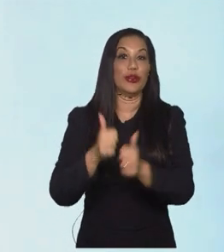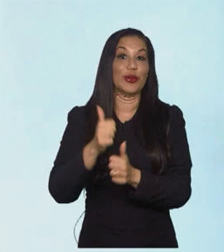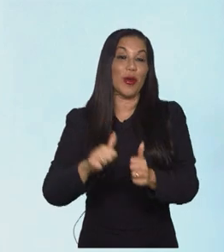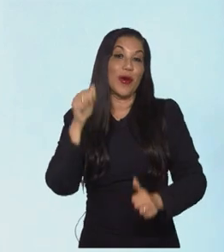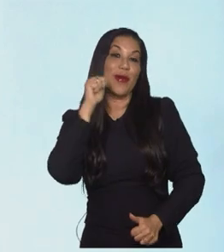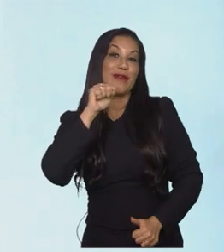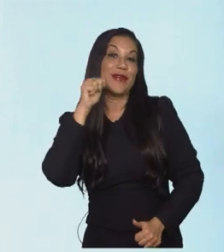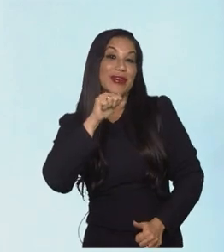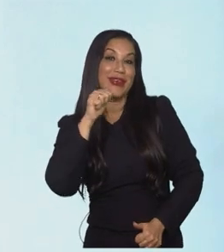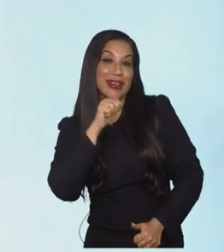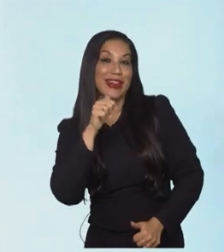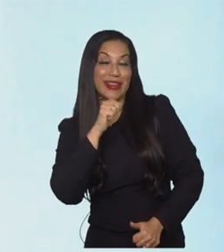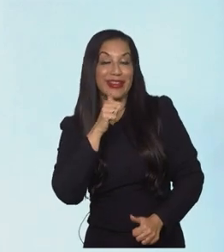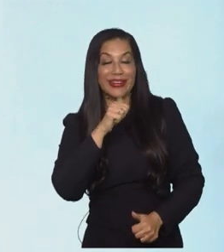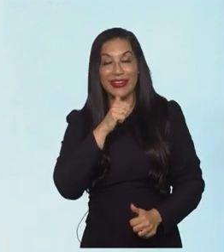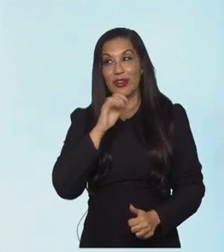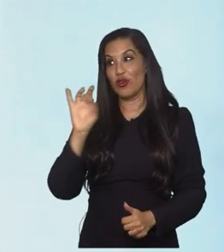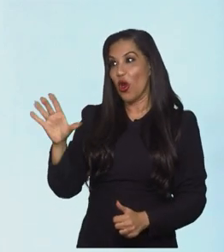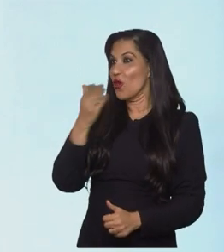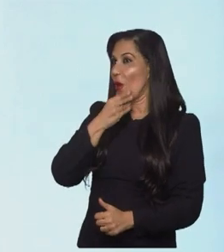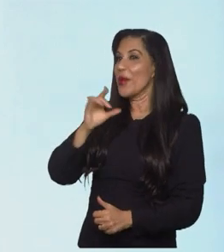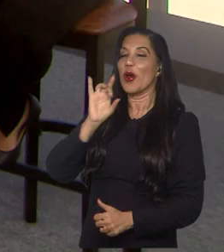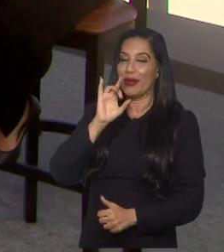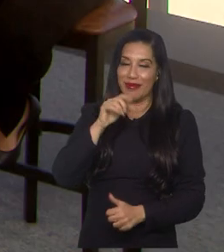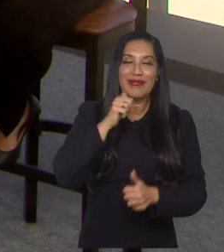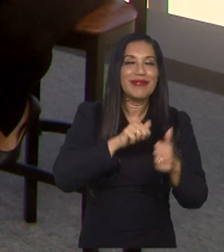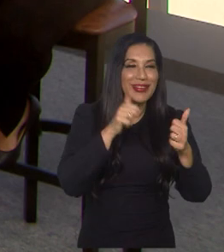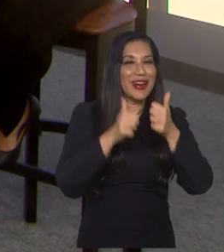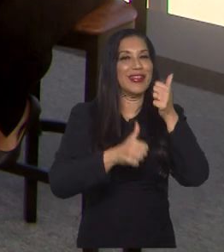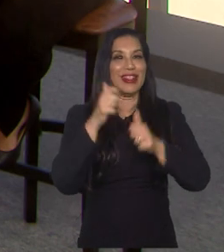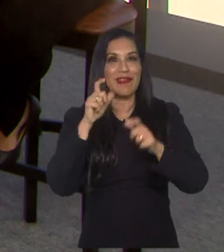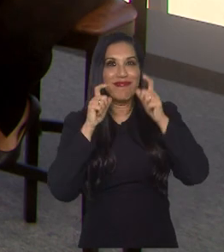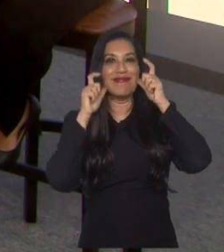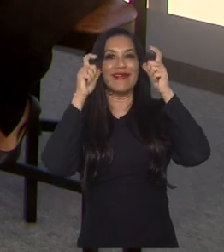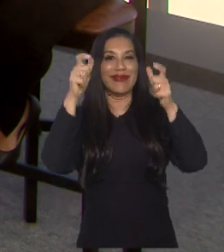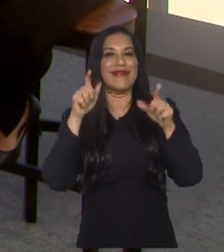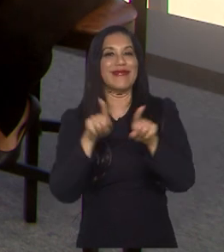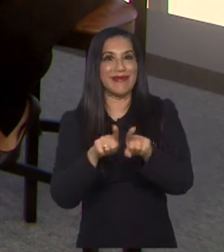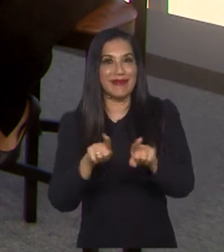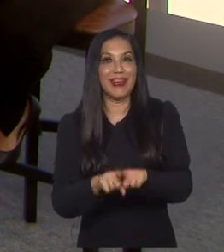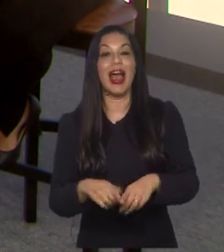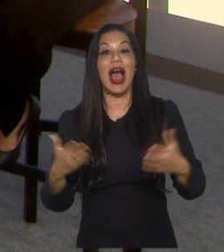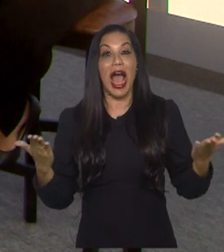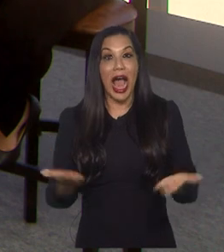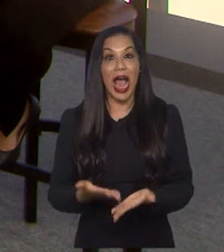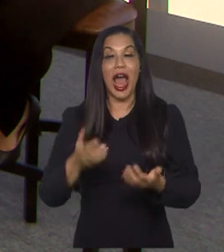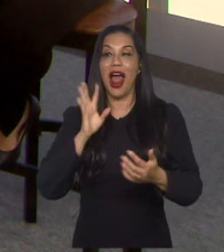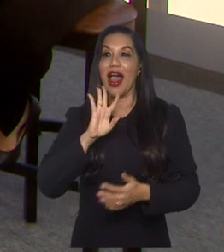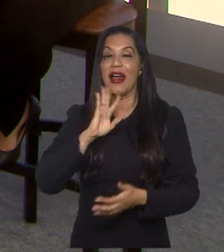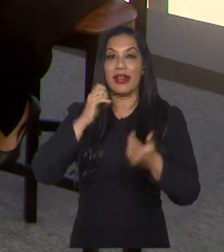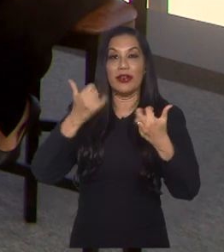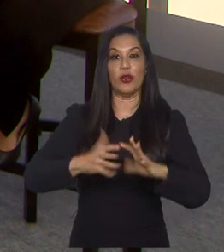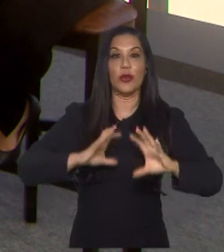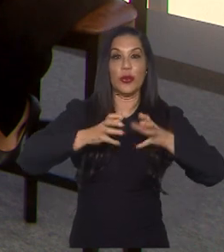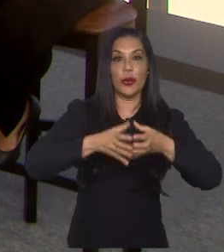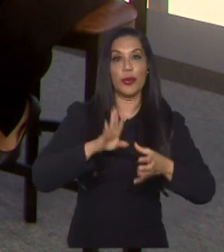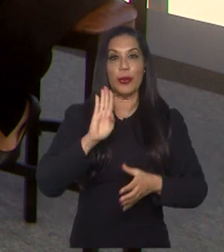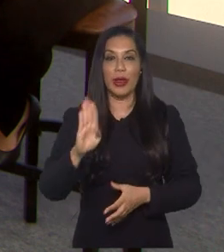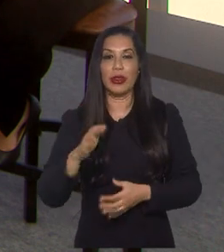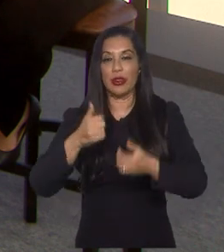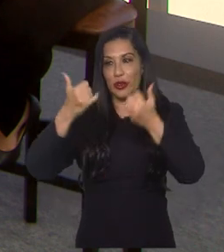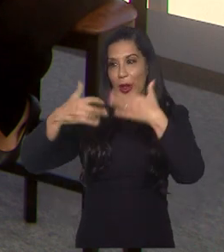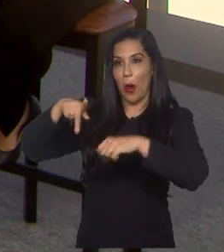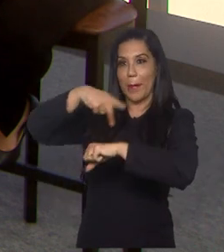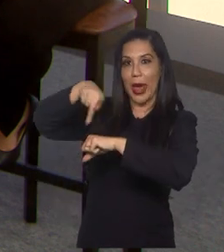o futebol das mulheres, não só com o futebol dos homens, né? Legal, bacana. Agora sim, vamos falar um pouco do grupo B. Vamos começar com a